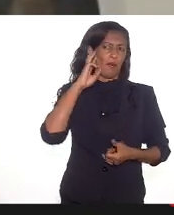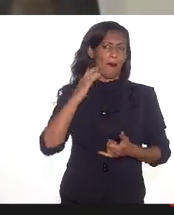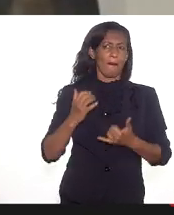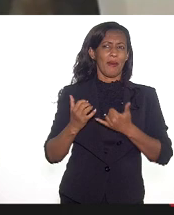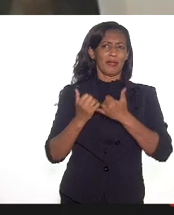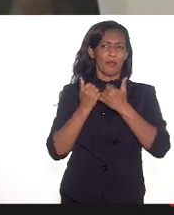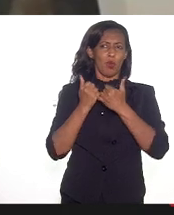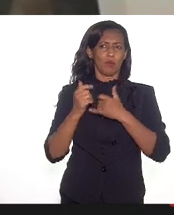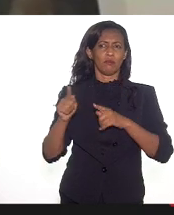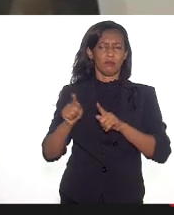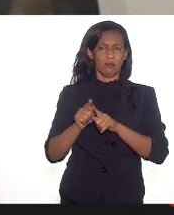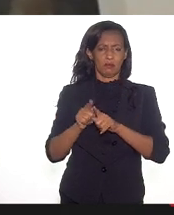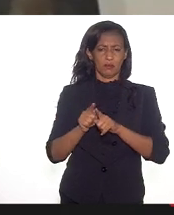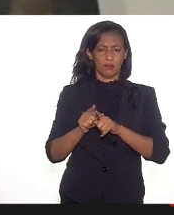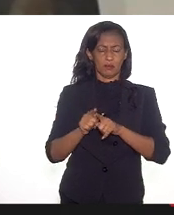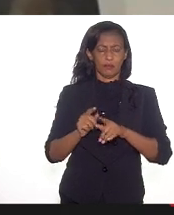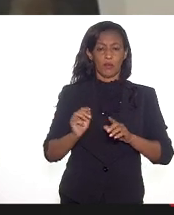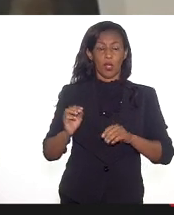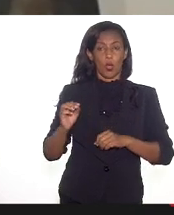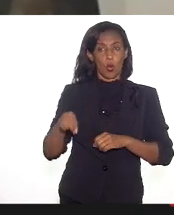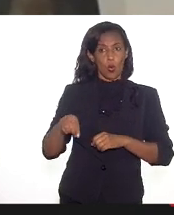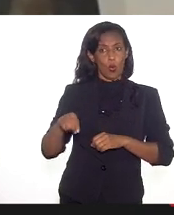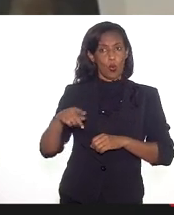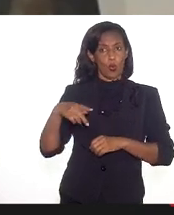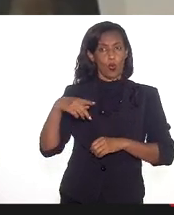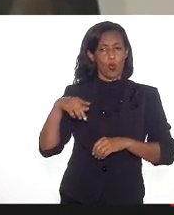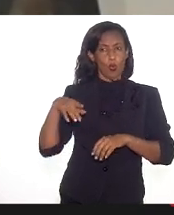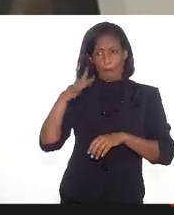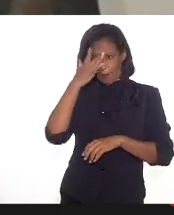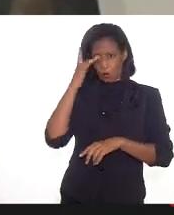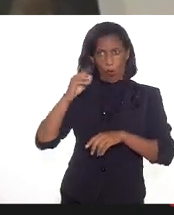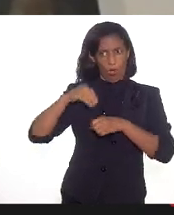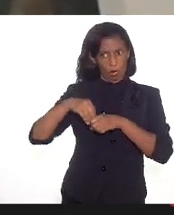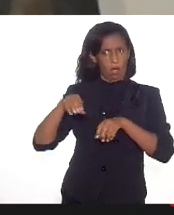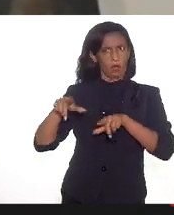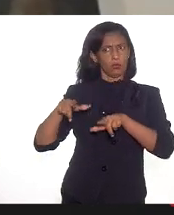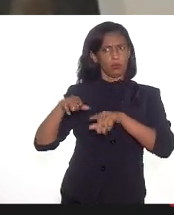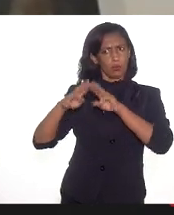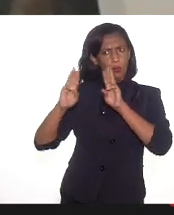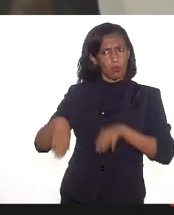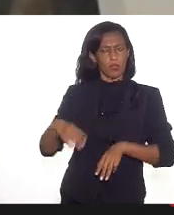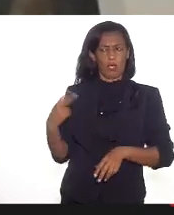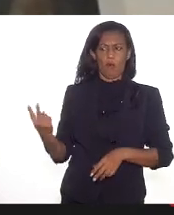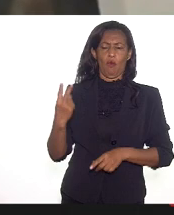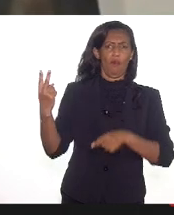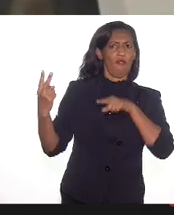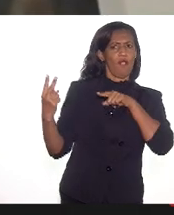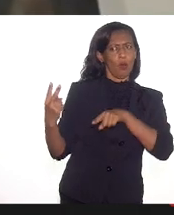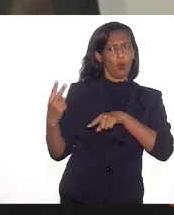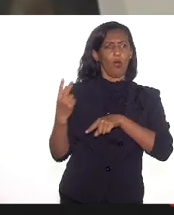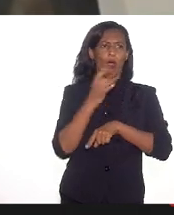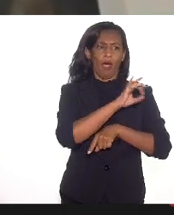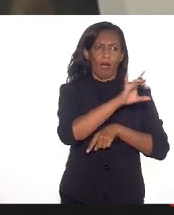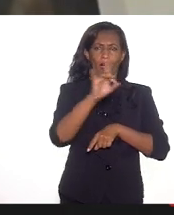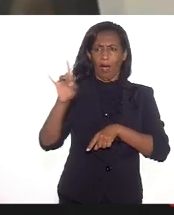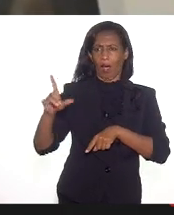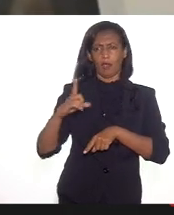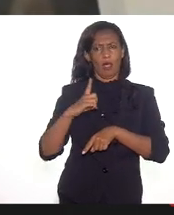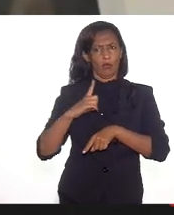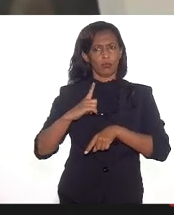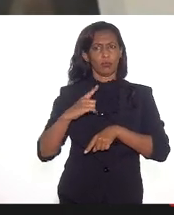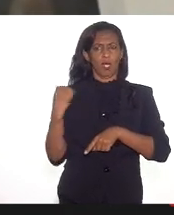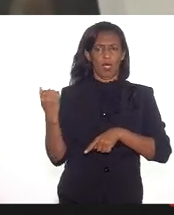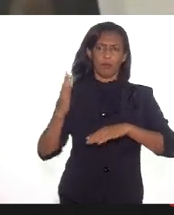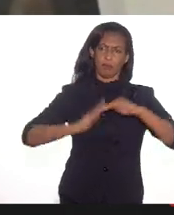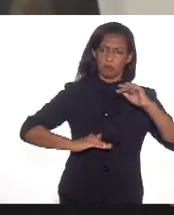profissional de museu no museu é fundamental. Há de se respeitar o valor do trabalho desenvolvido pelos museus e